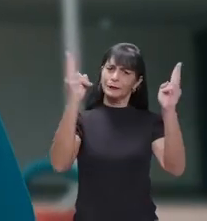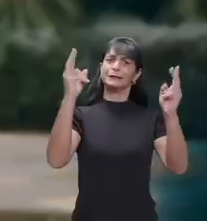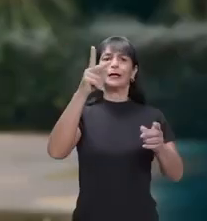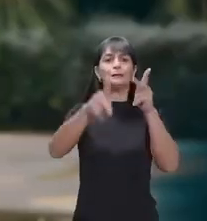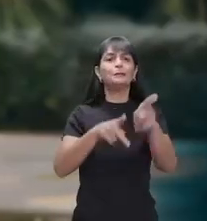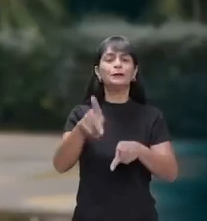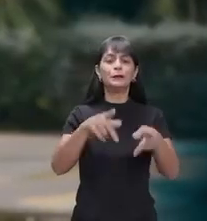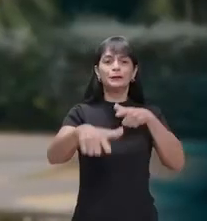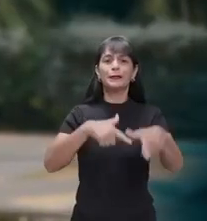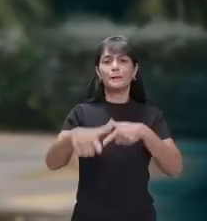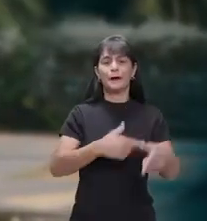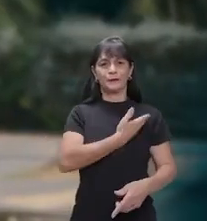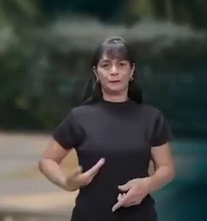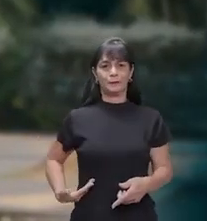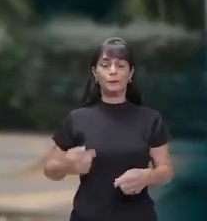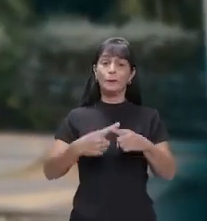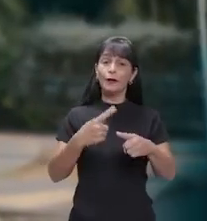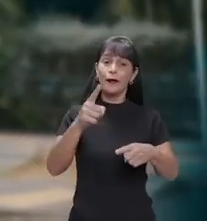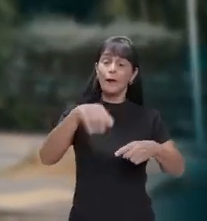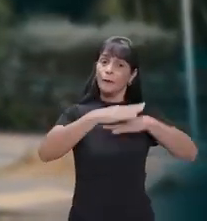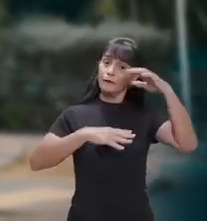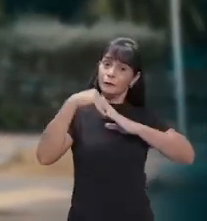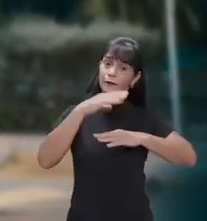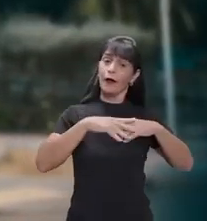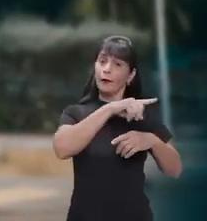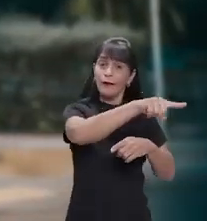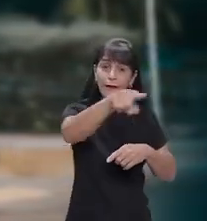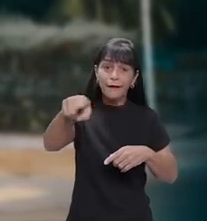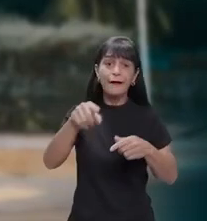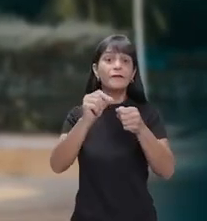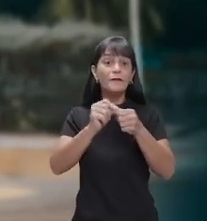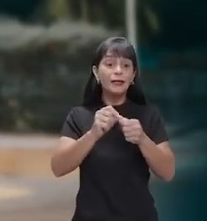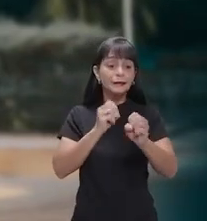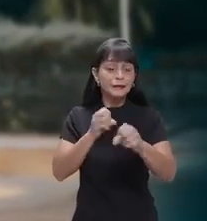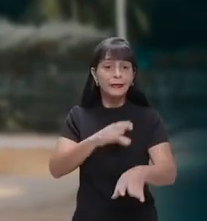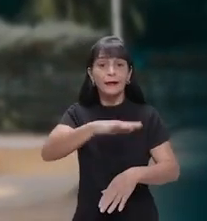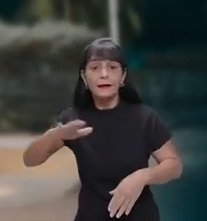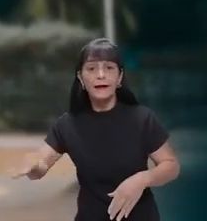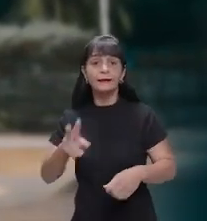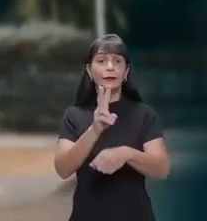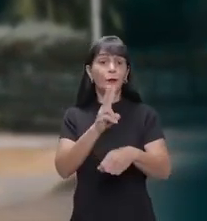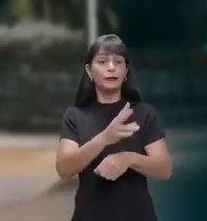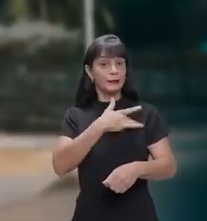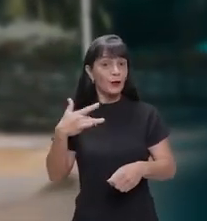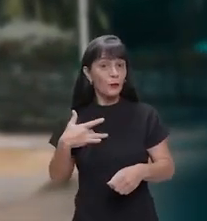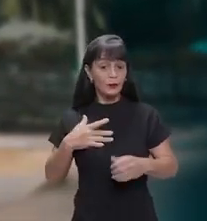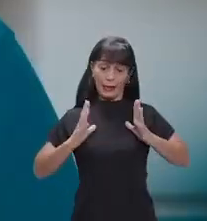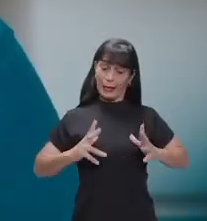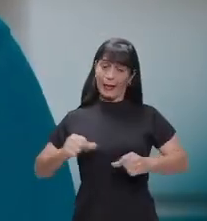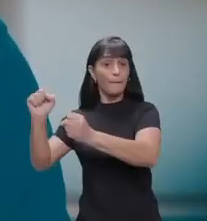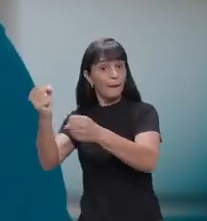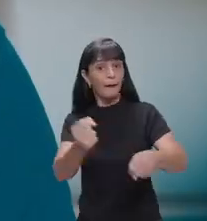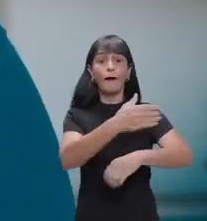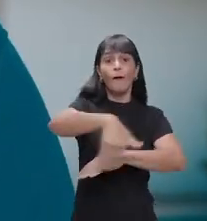público. É o servidor quem faz as obras, quem ensina nossas crianças, quem cuida da nossa saúde e é quem limpa nossas ruas.